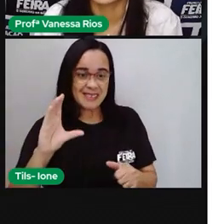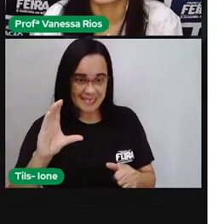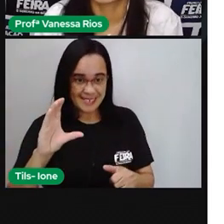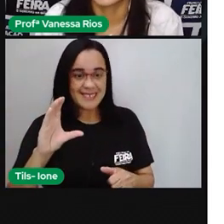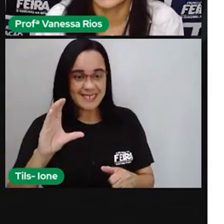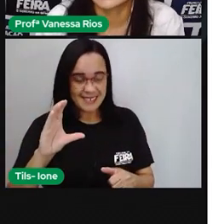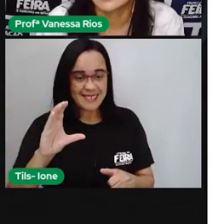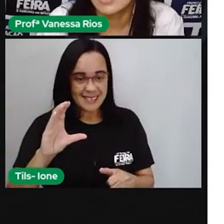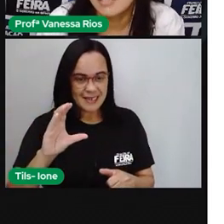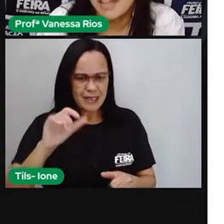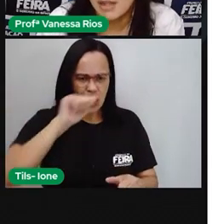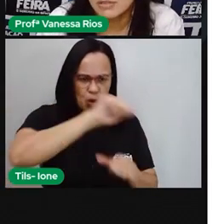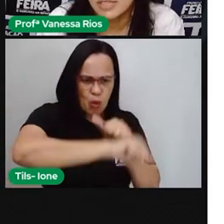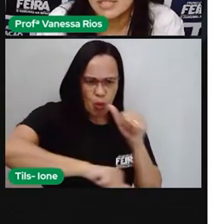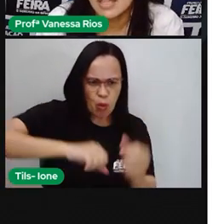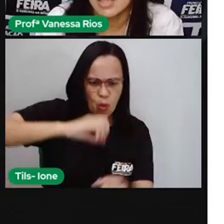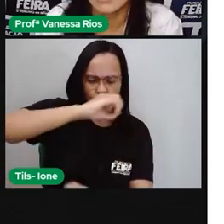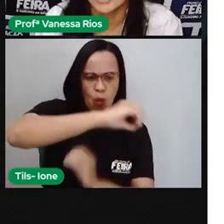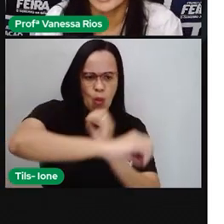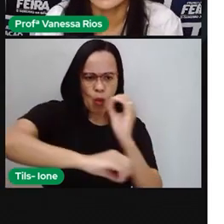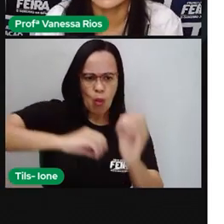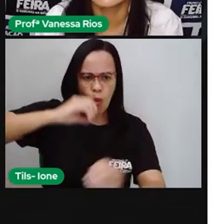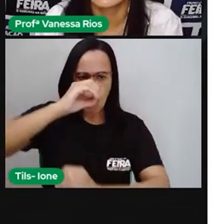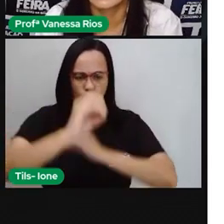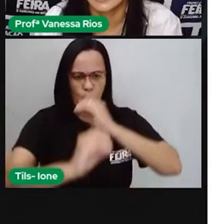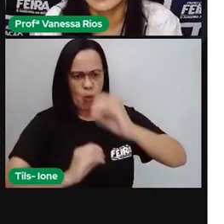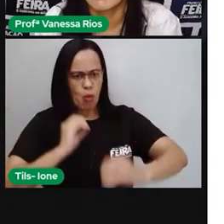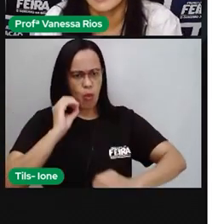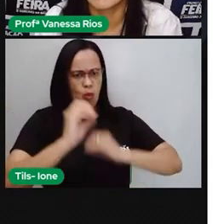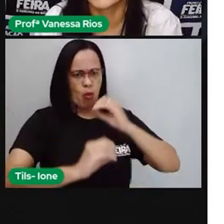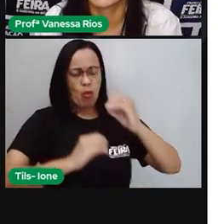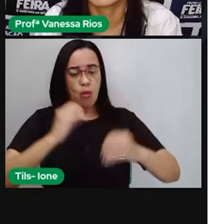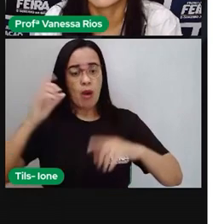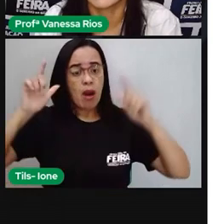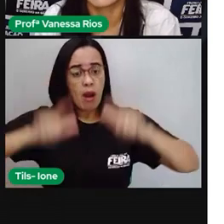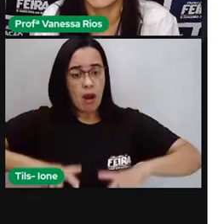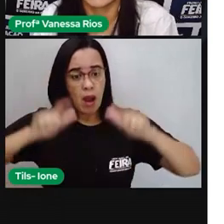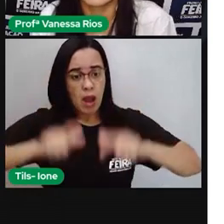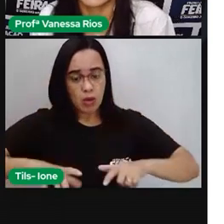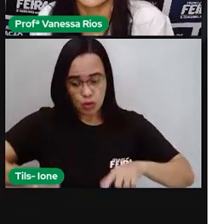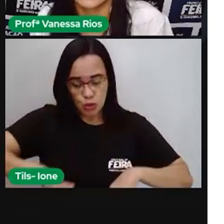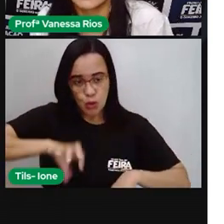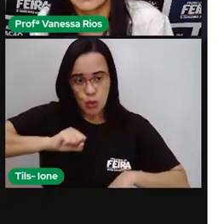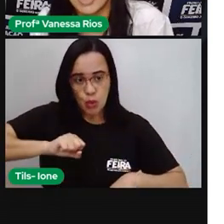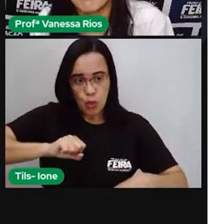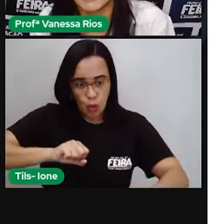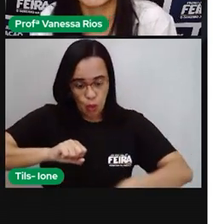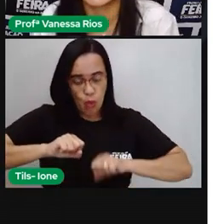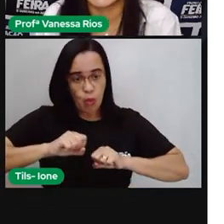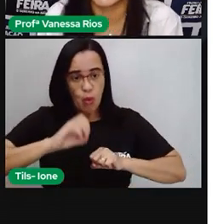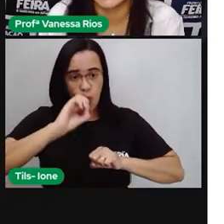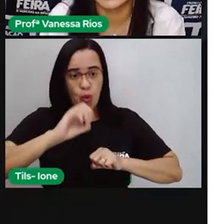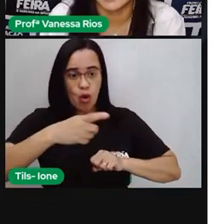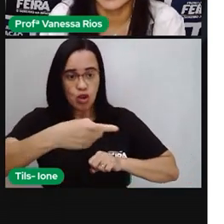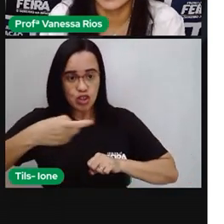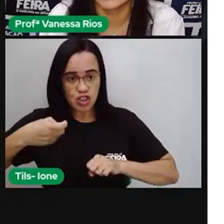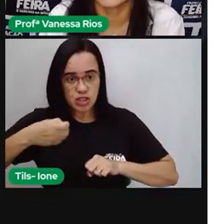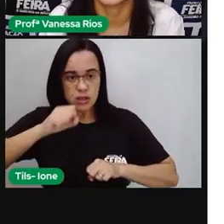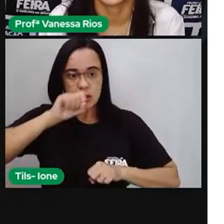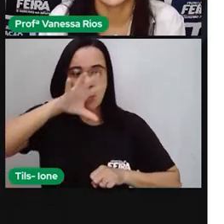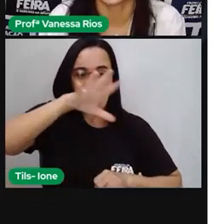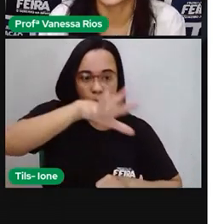onde é que essa troca gasosa vai acontecer? Onde é que esse sangue aí vai absorver o oxigênio, né? E vai liberar o gás